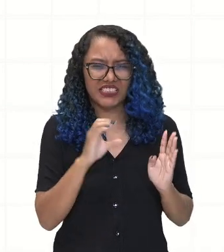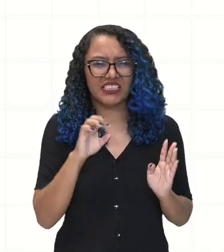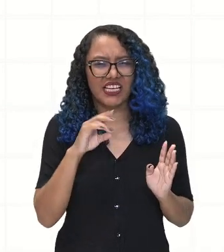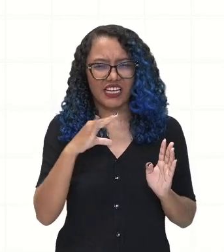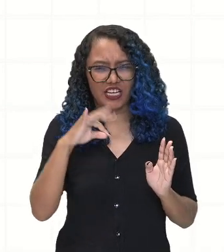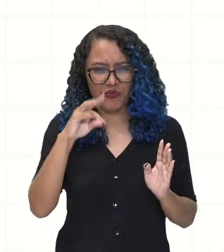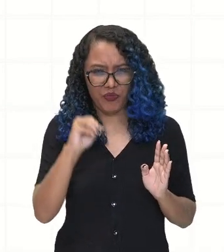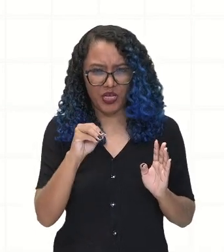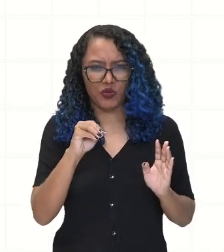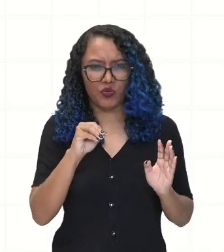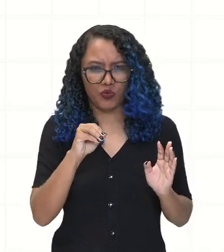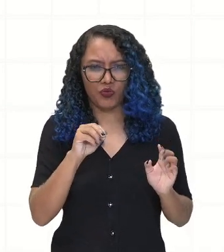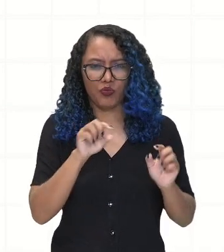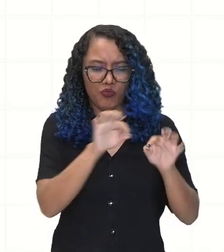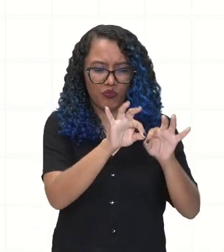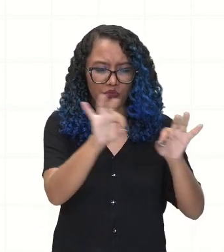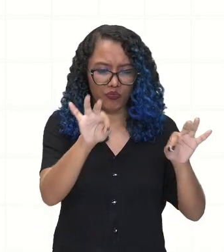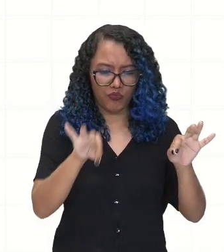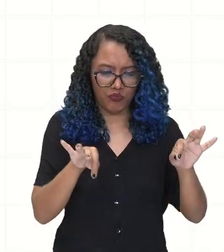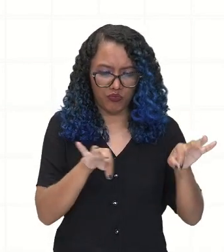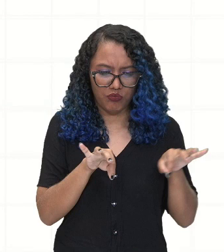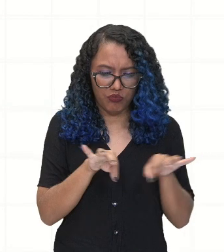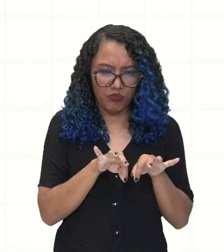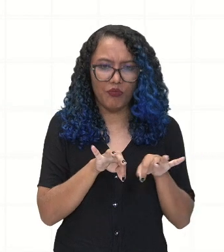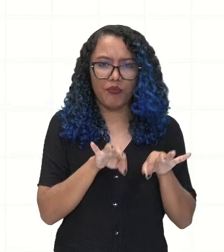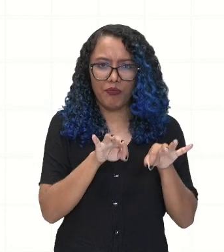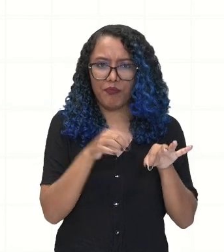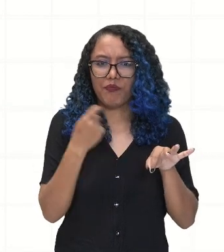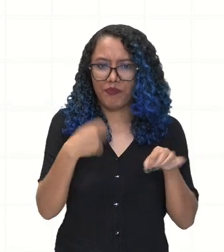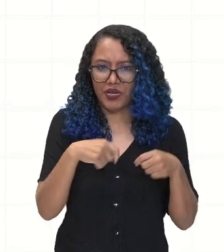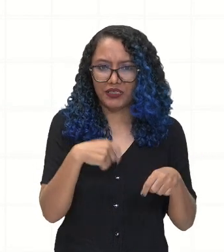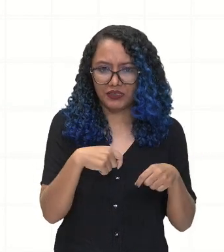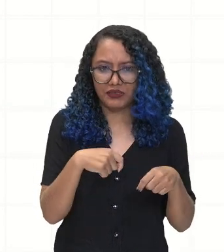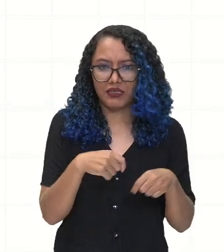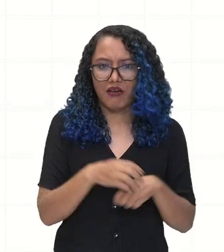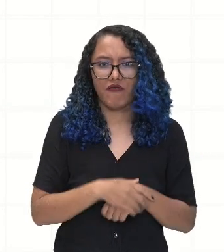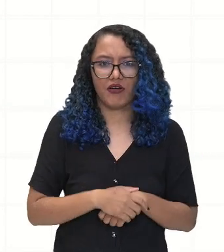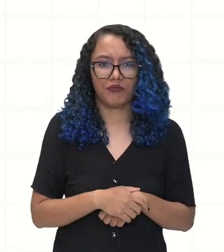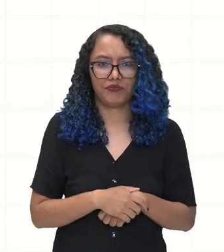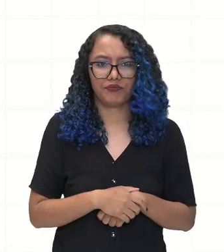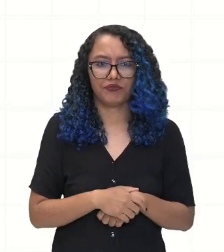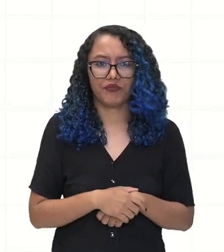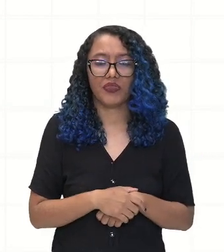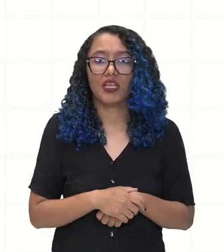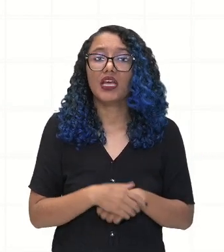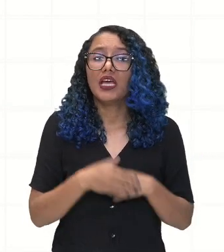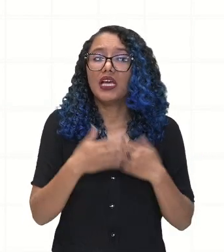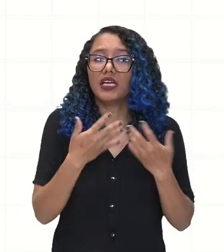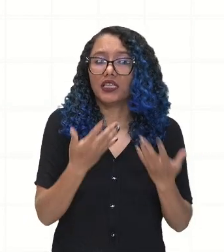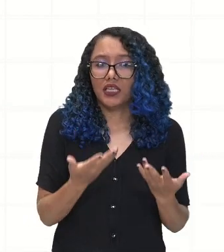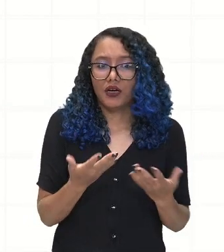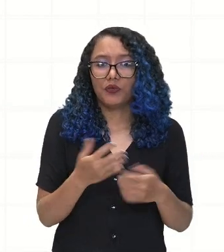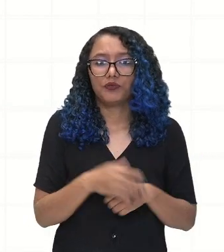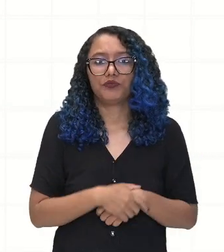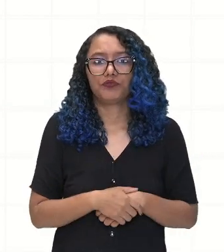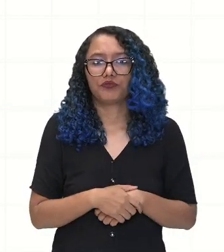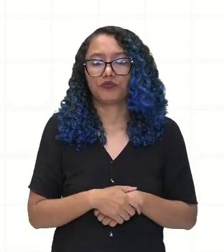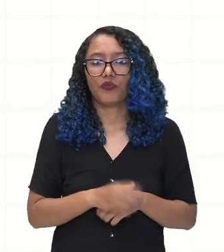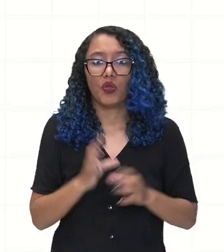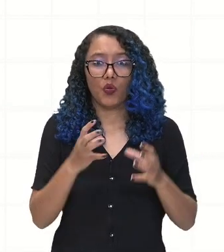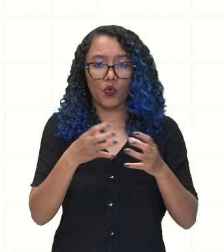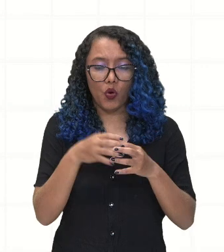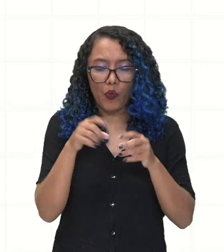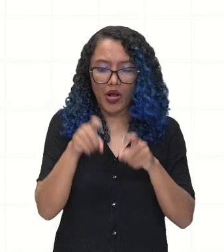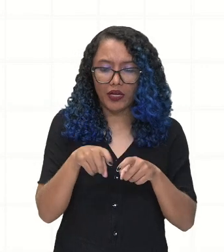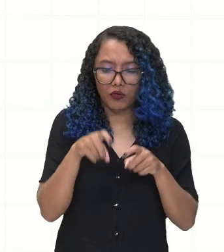delimitadas e começaram a ser privadas. E isso fez com que pequenos agricultores fossem expulsos de